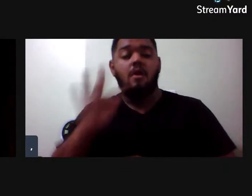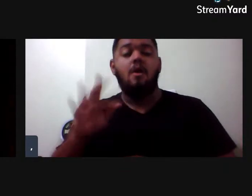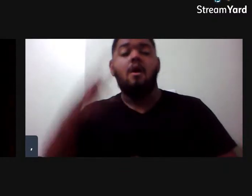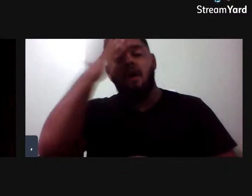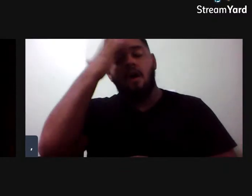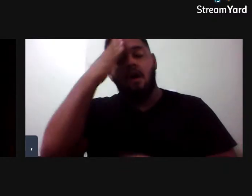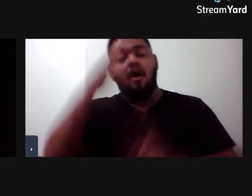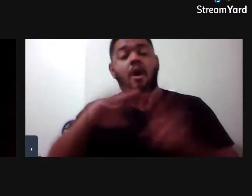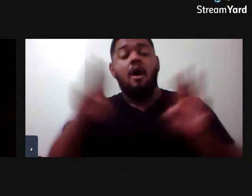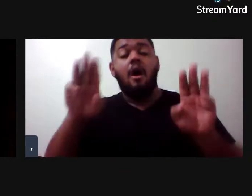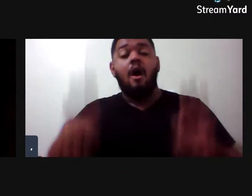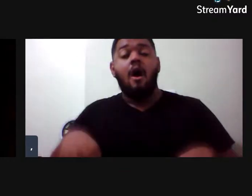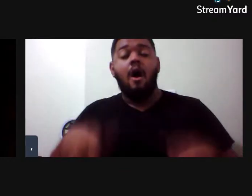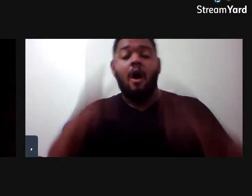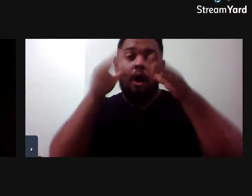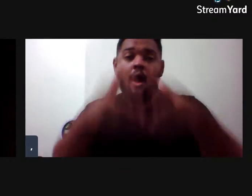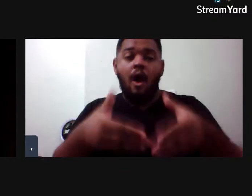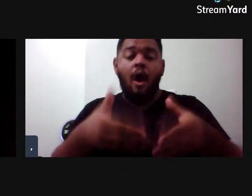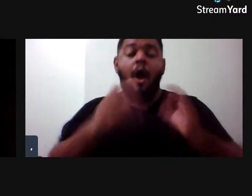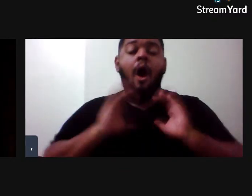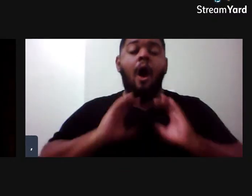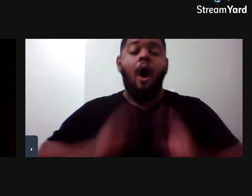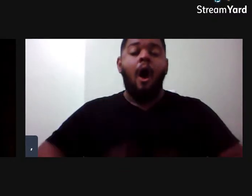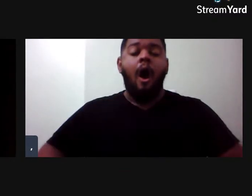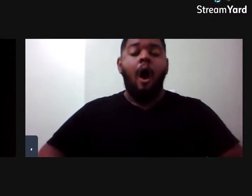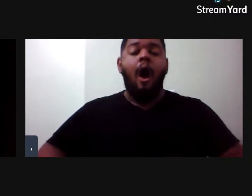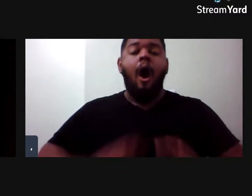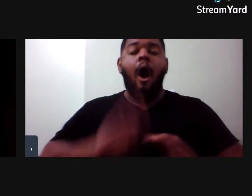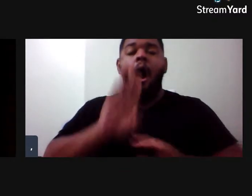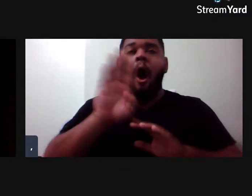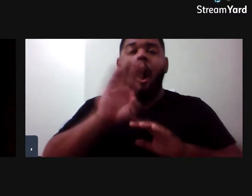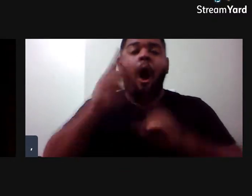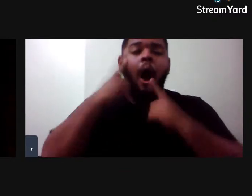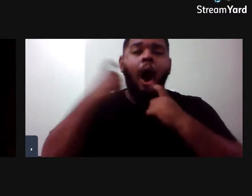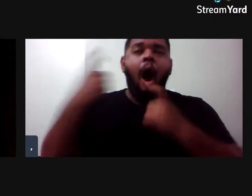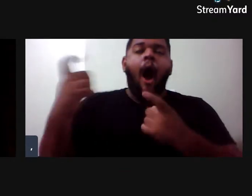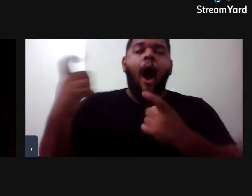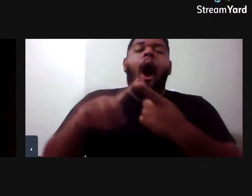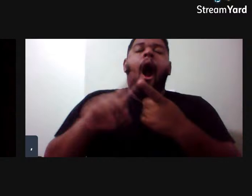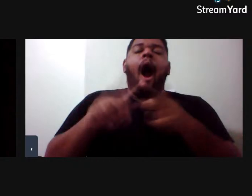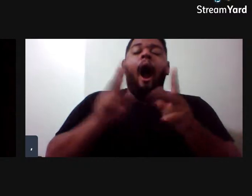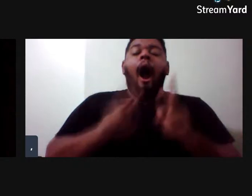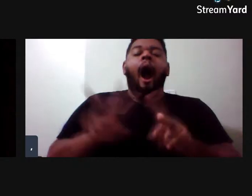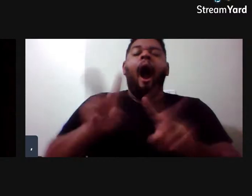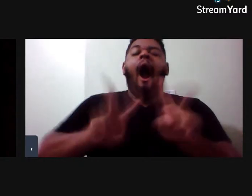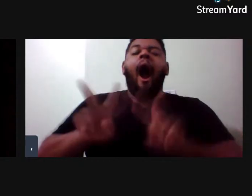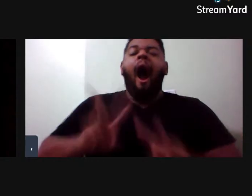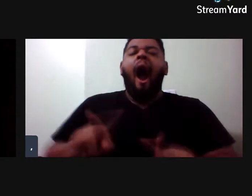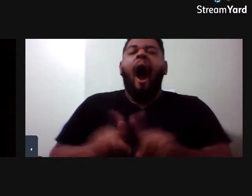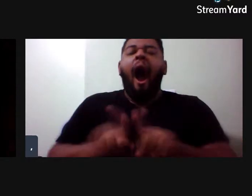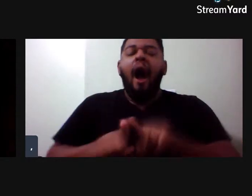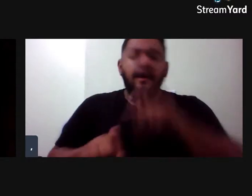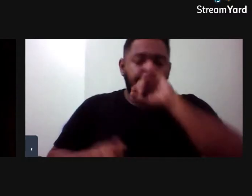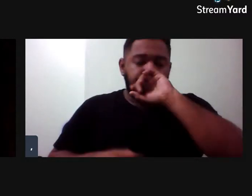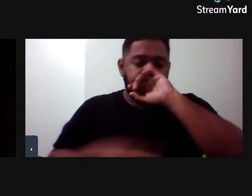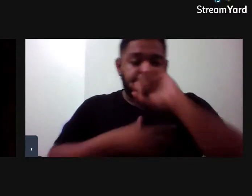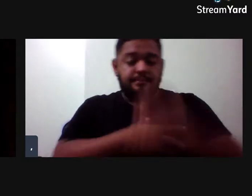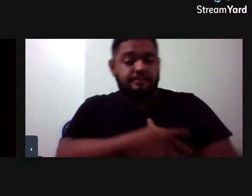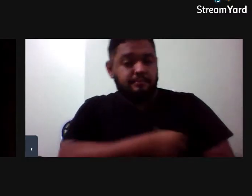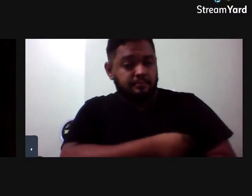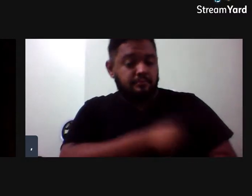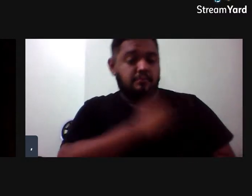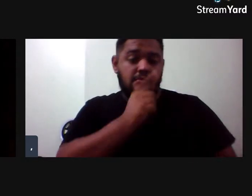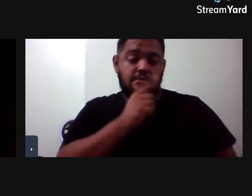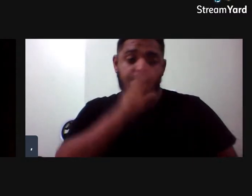Possui foco em comportamento, bioacústica, ecologia e conservação de mamíferos aquáticos, principalmente golfinhos de